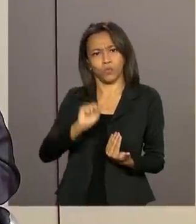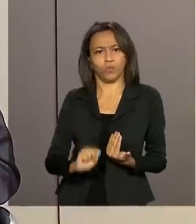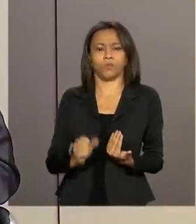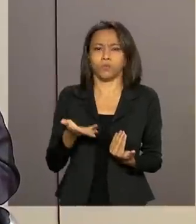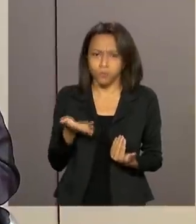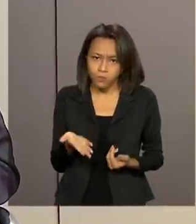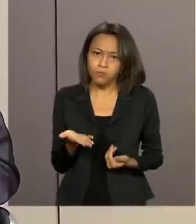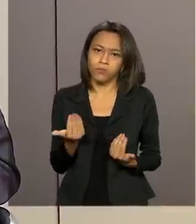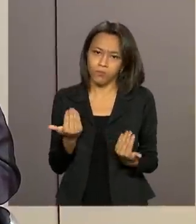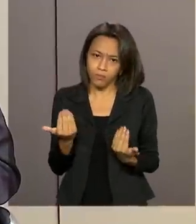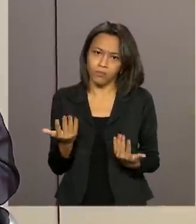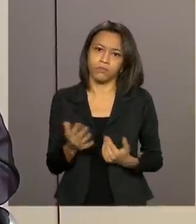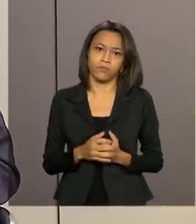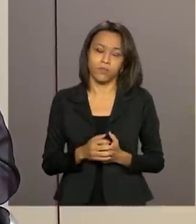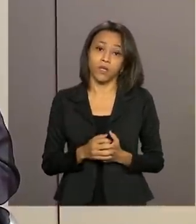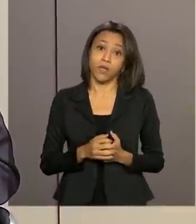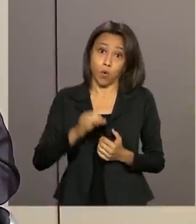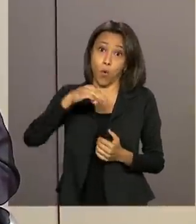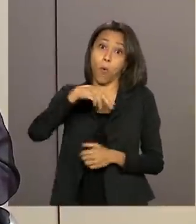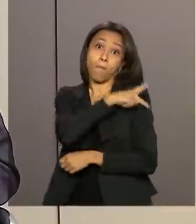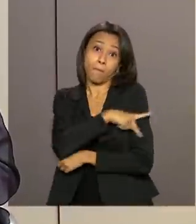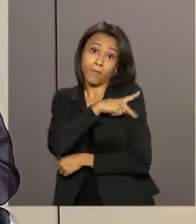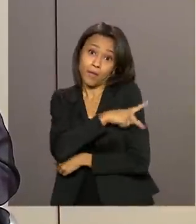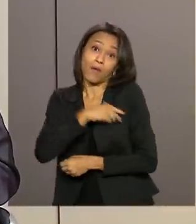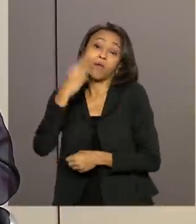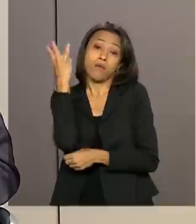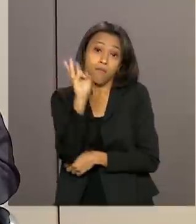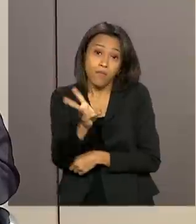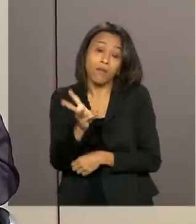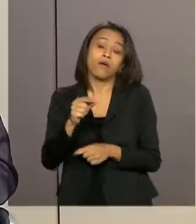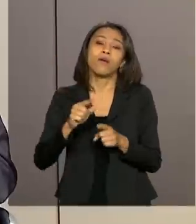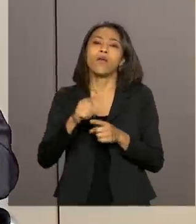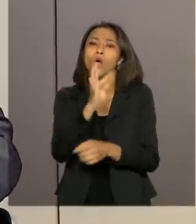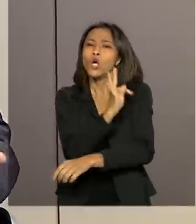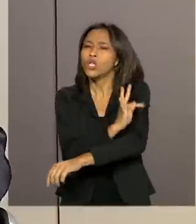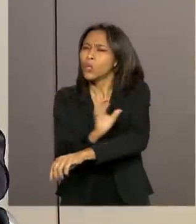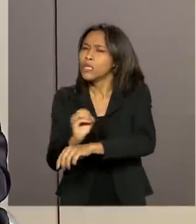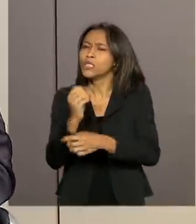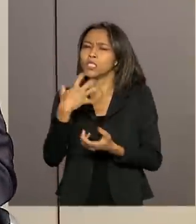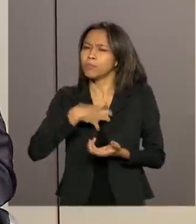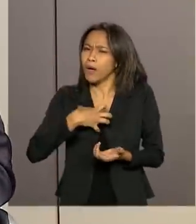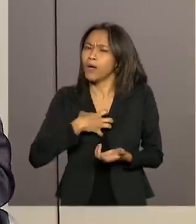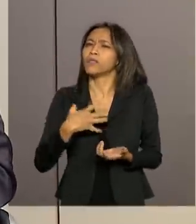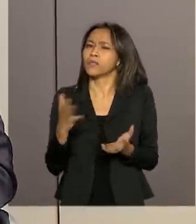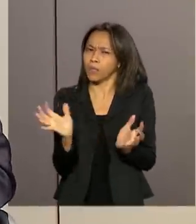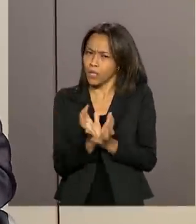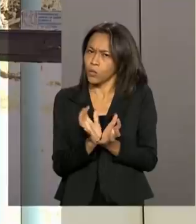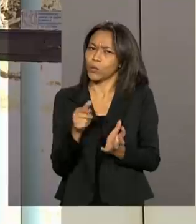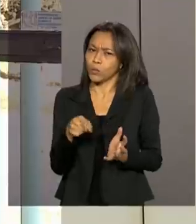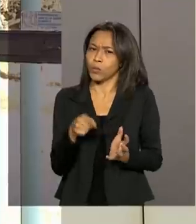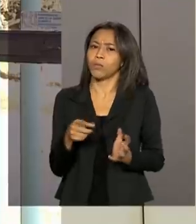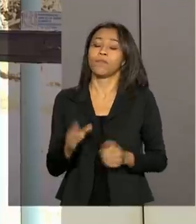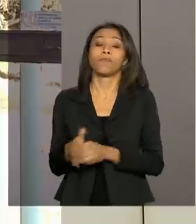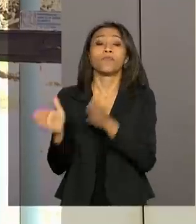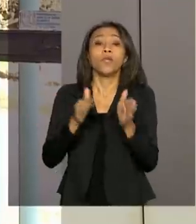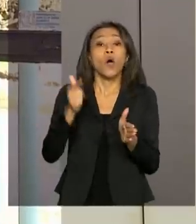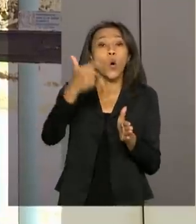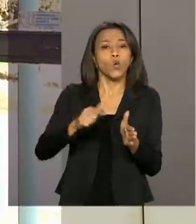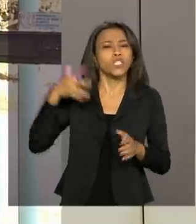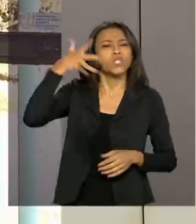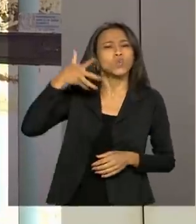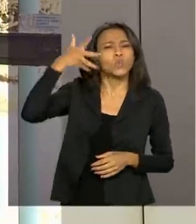do sul, Mato Piba, não vamos esquecer do Mato Piba. Então, nós temos novas fronteiras. Agora, essa disputa de narrativas,